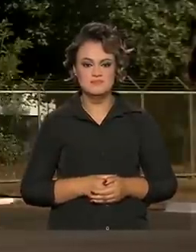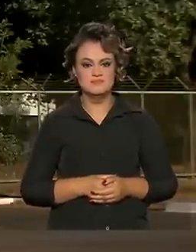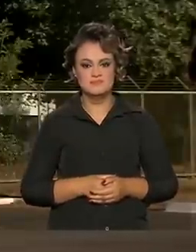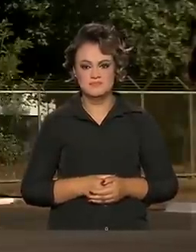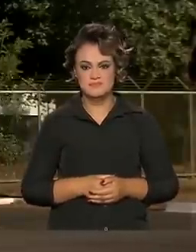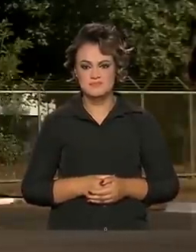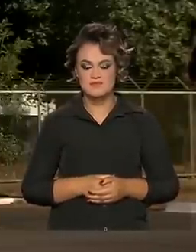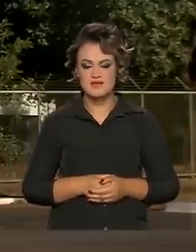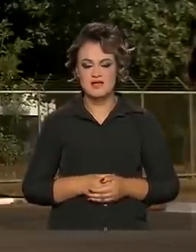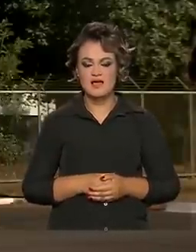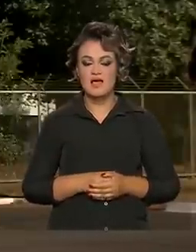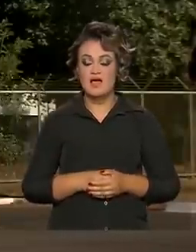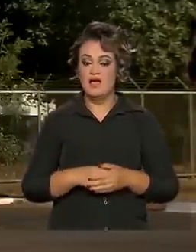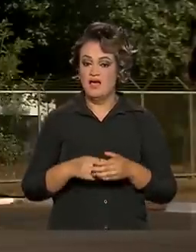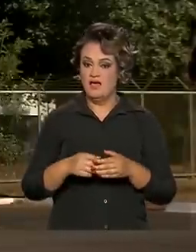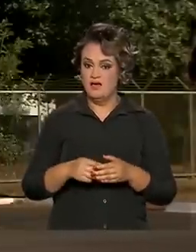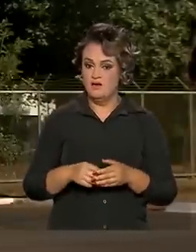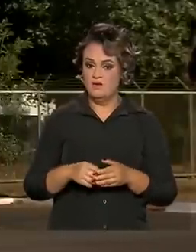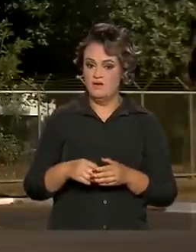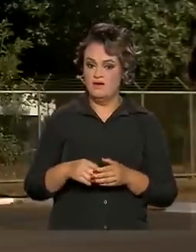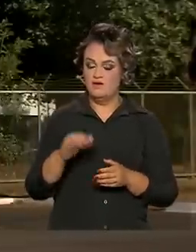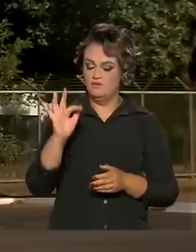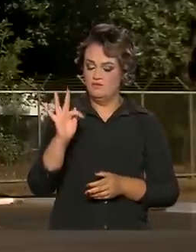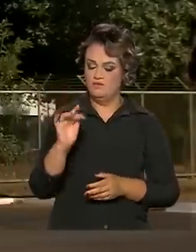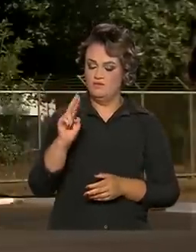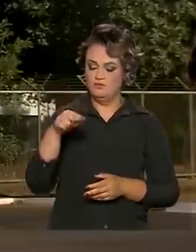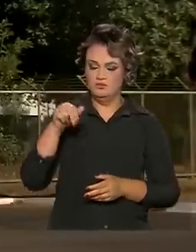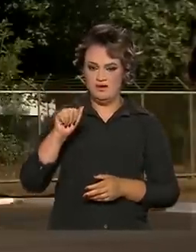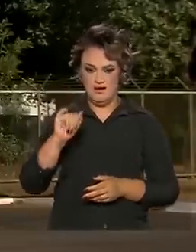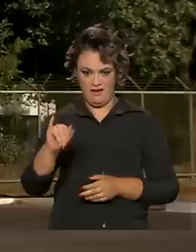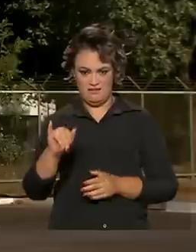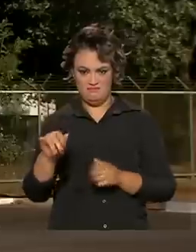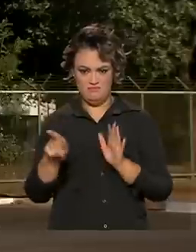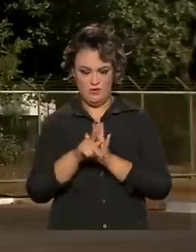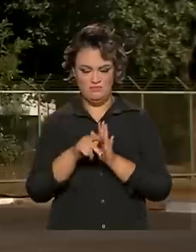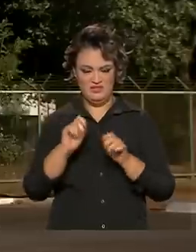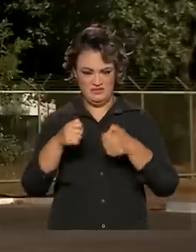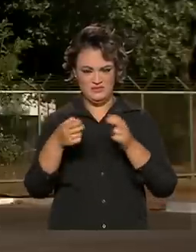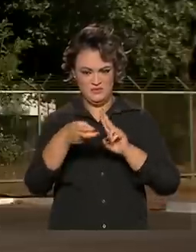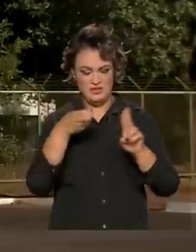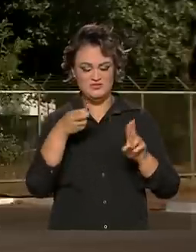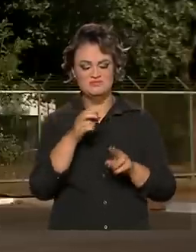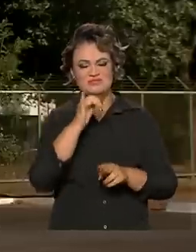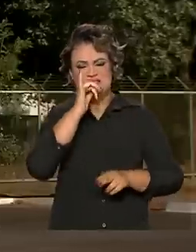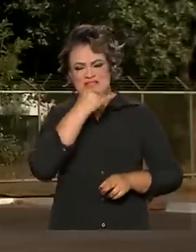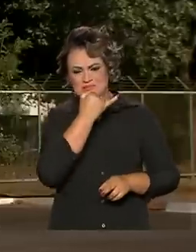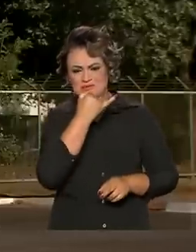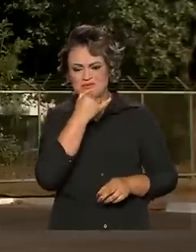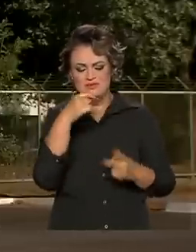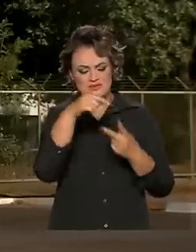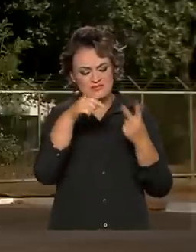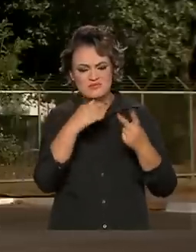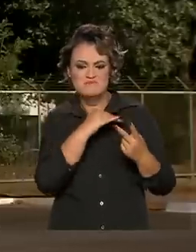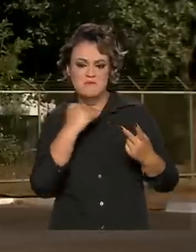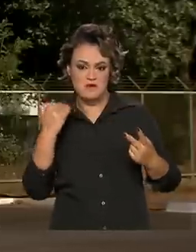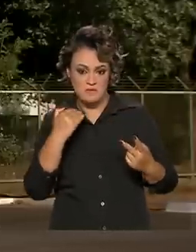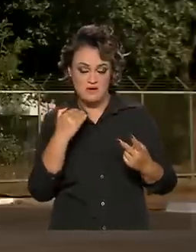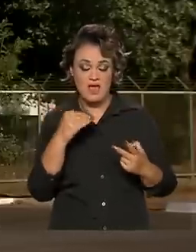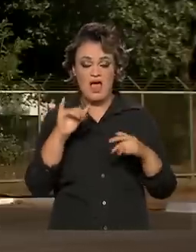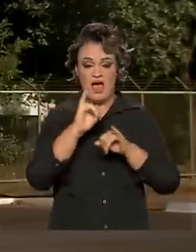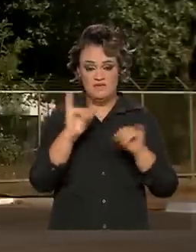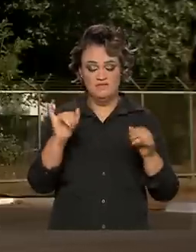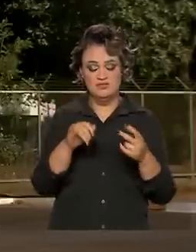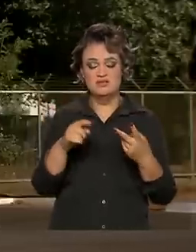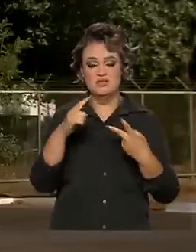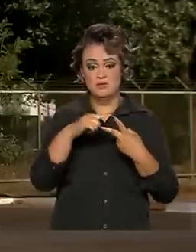A Fundação Nacional do Índio, a FUNAI, Mara, também lamentou a morte de Dom e do Bruno. Em nota, afirma que